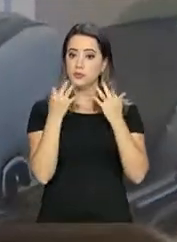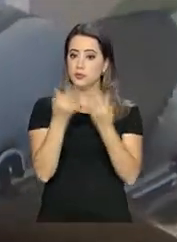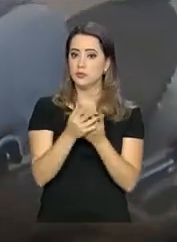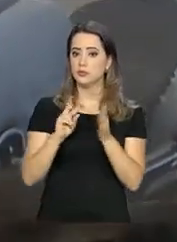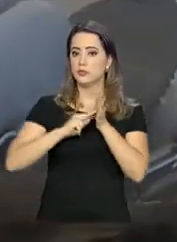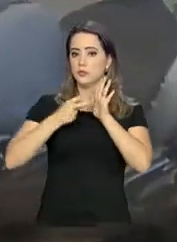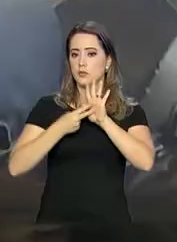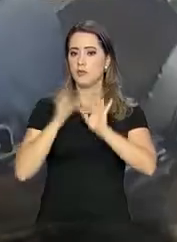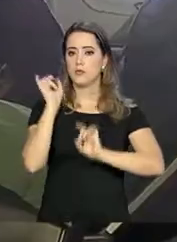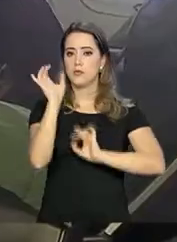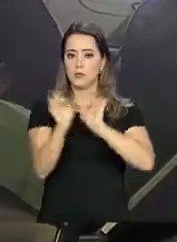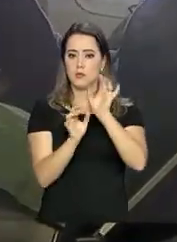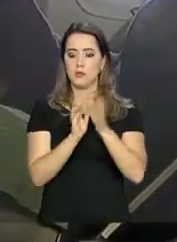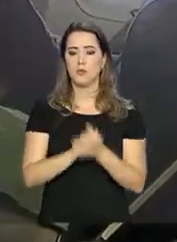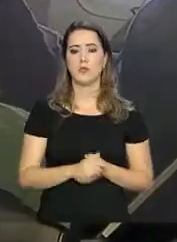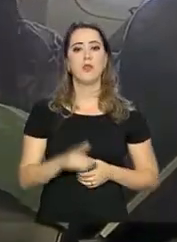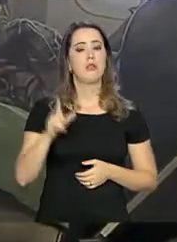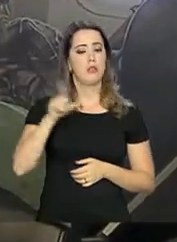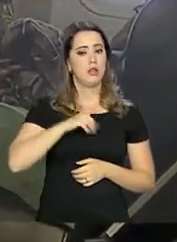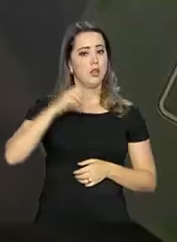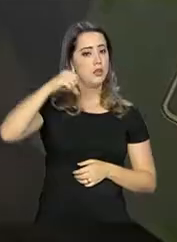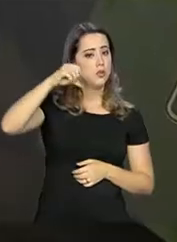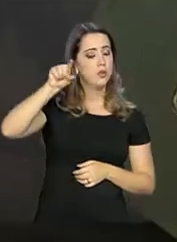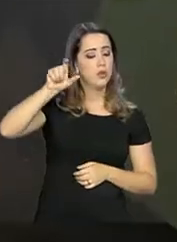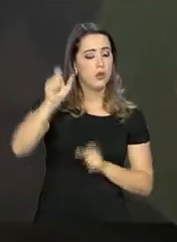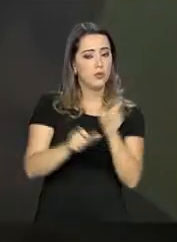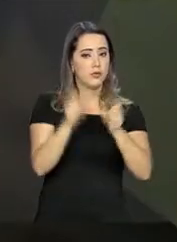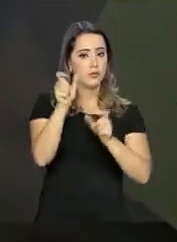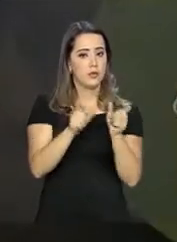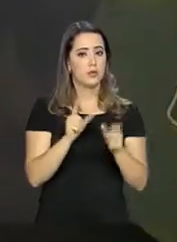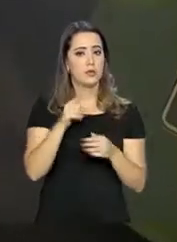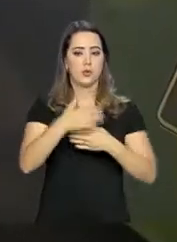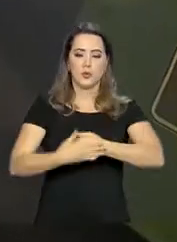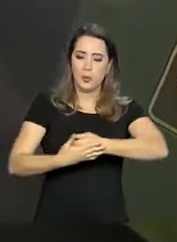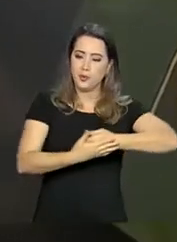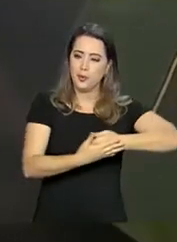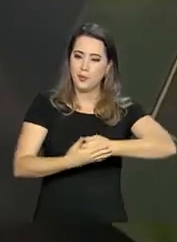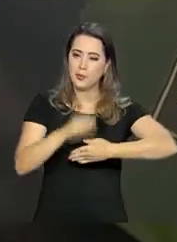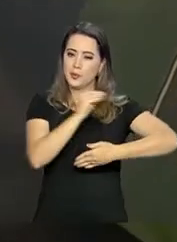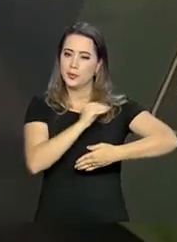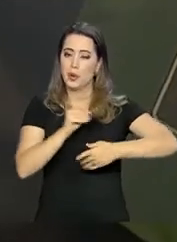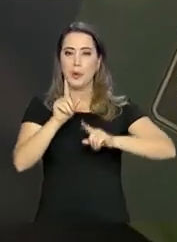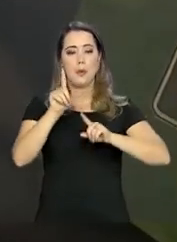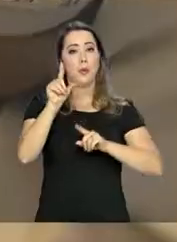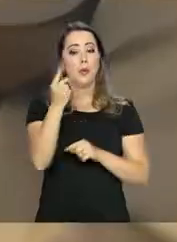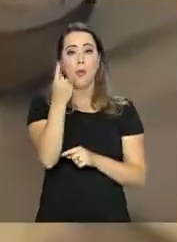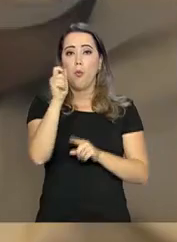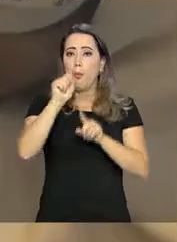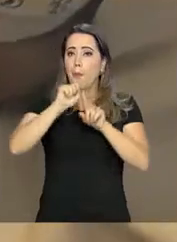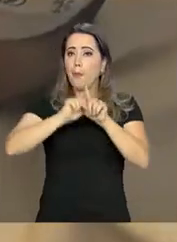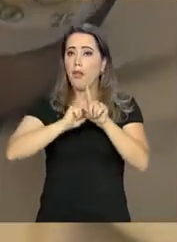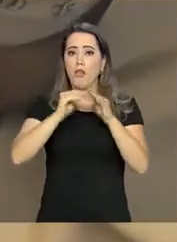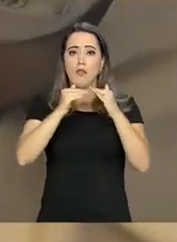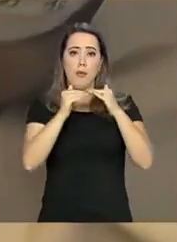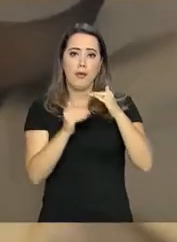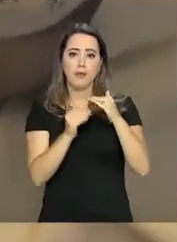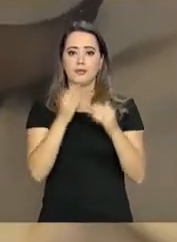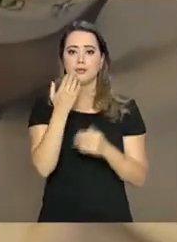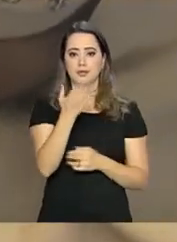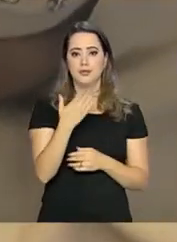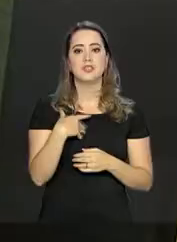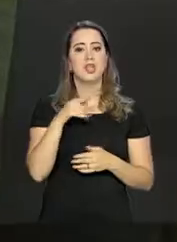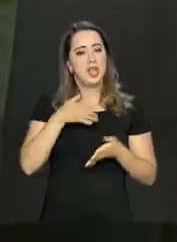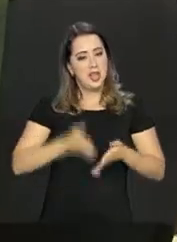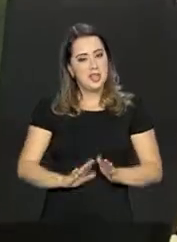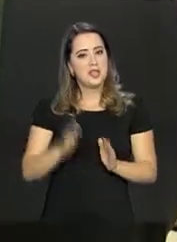há um significado especial. São nove pessoas, entre eles um pequeno de menos de um mês. Antoine nasceu